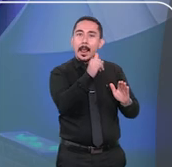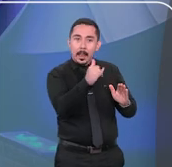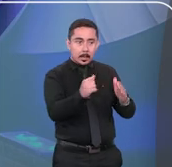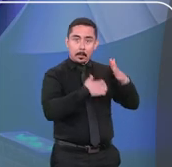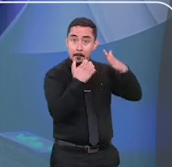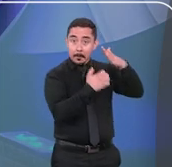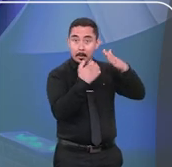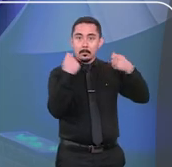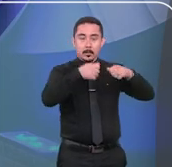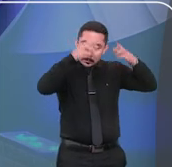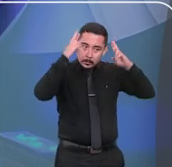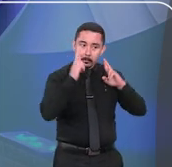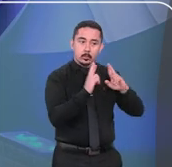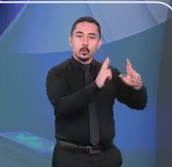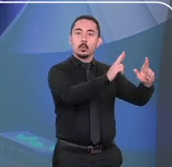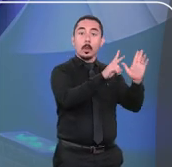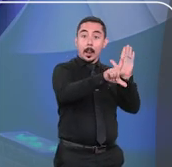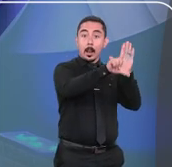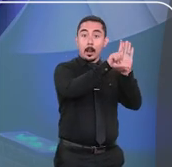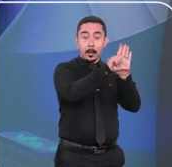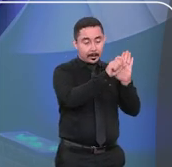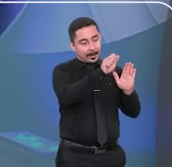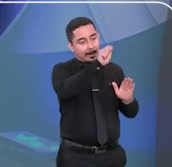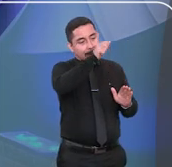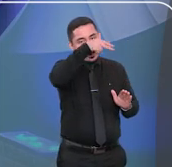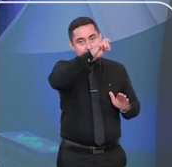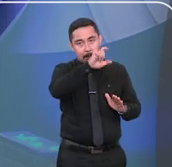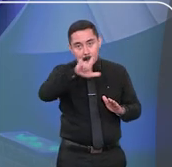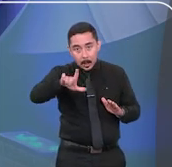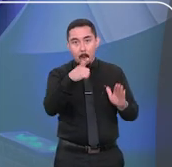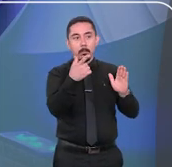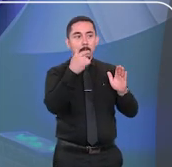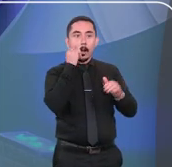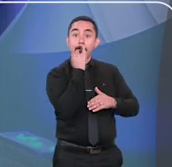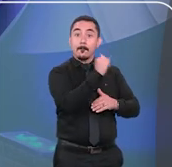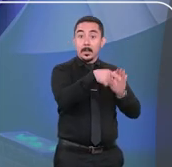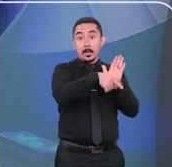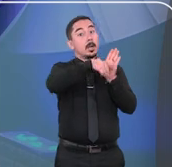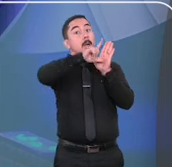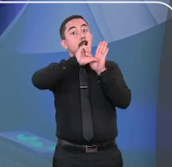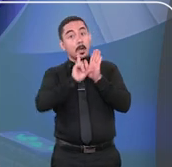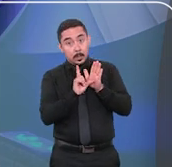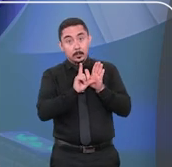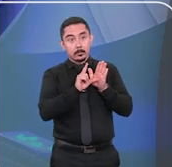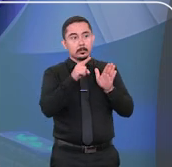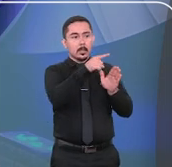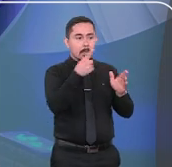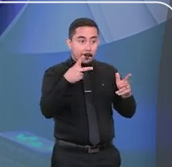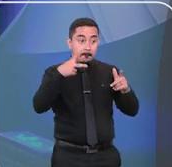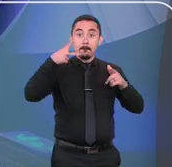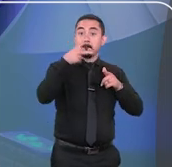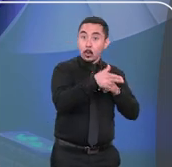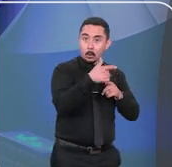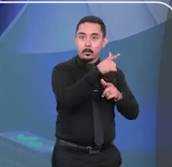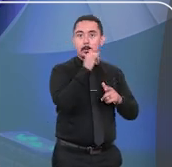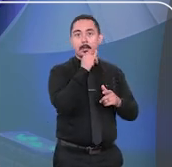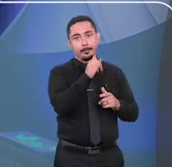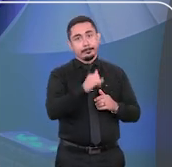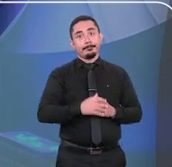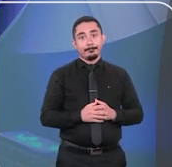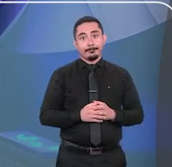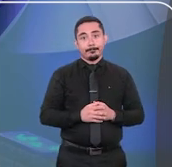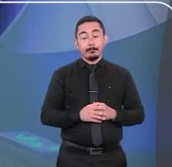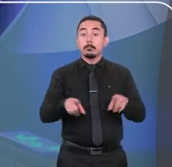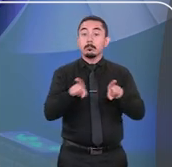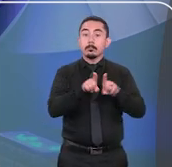deve respeitar a forma prevista pela ANEEL para avisar previamente os consumidores sobre cortes no fornecimento.